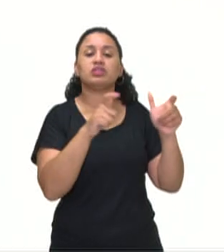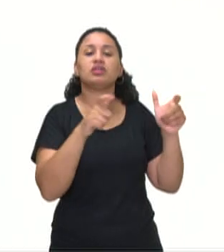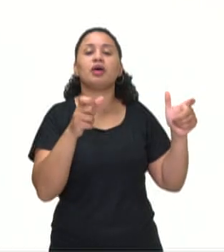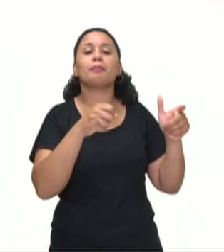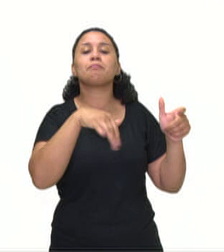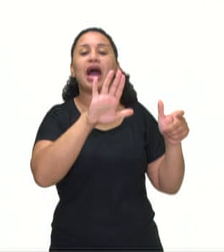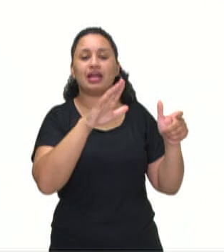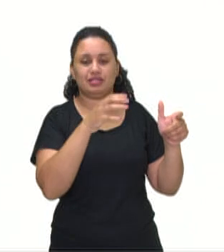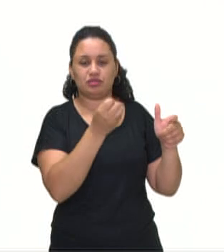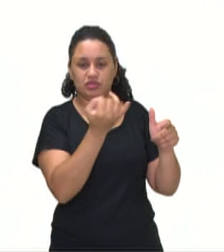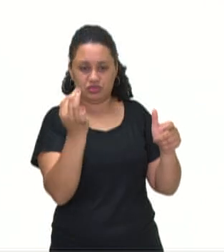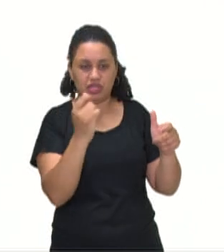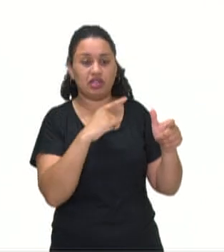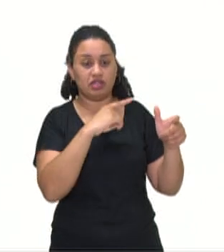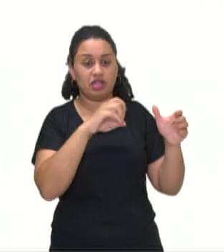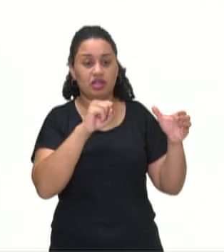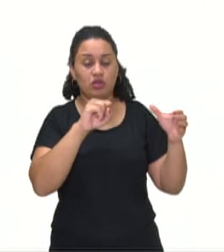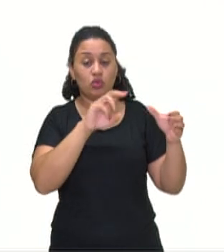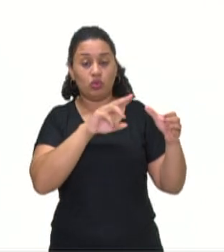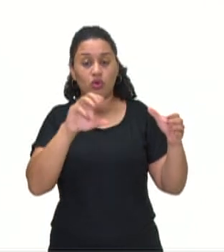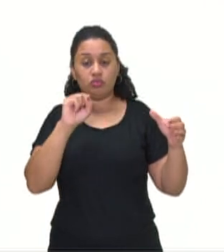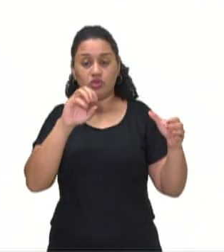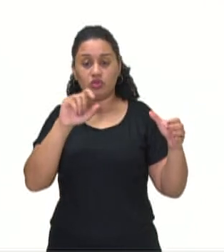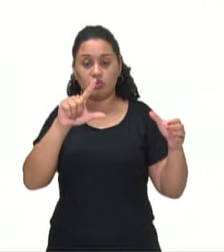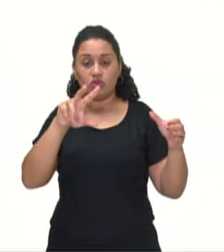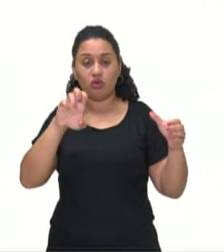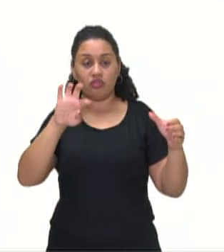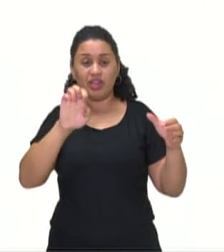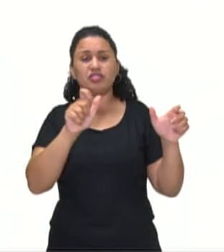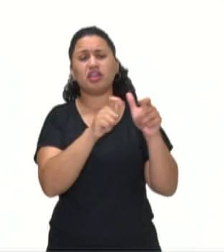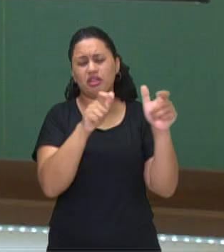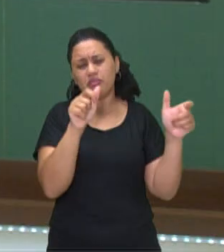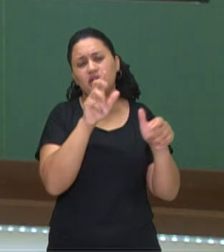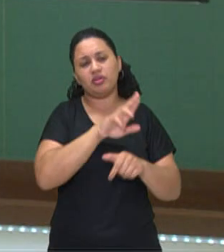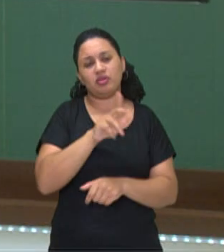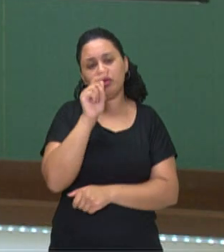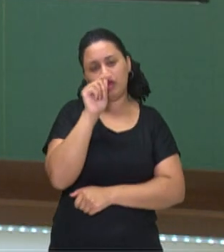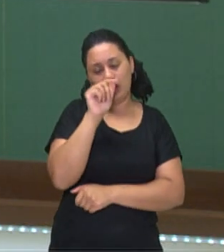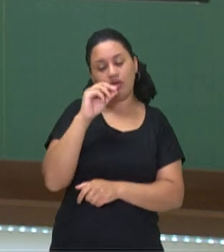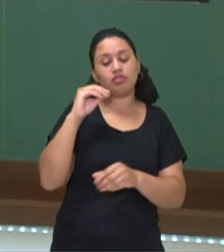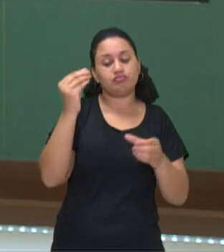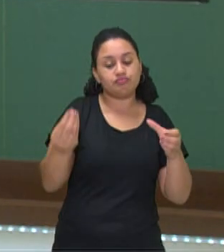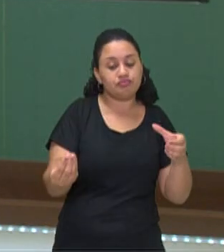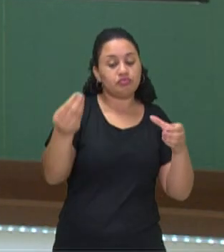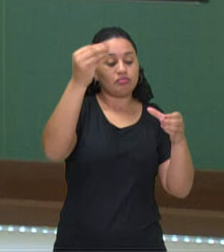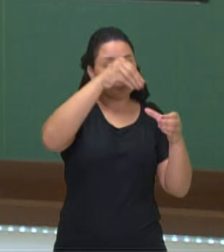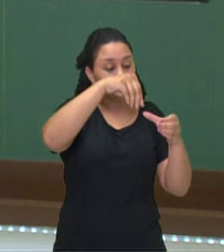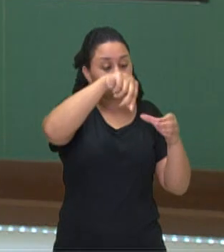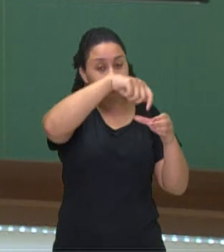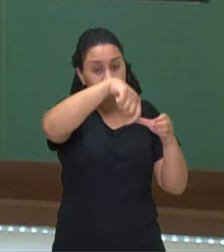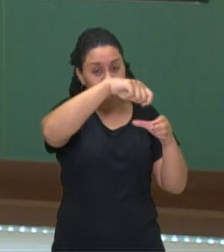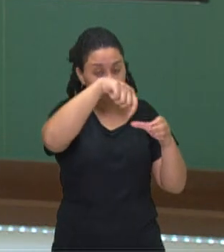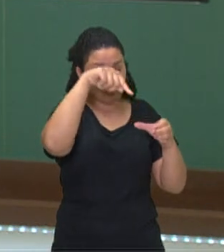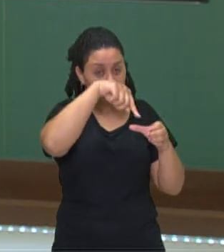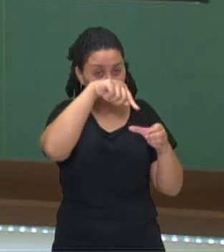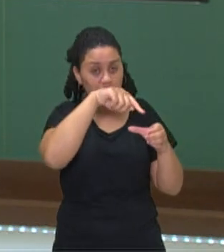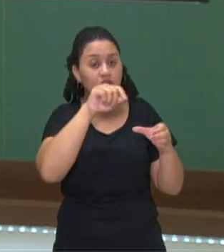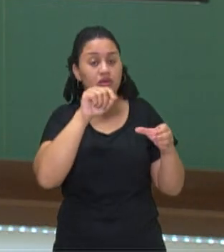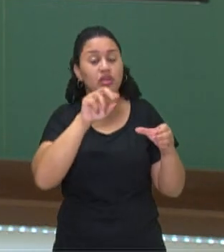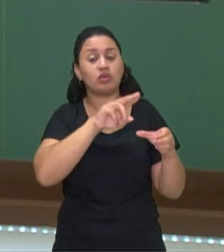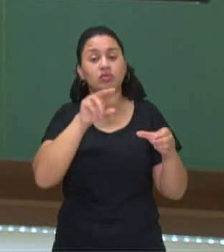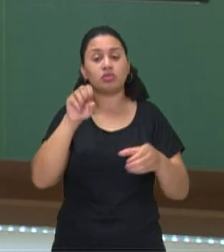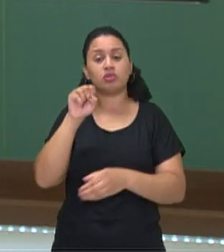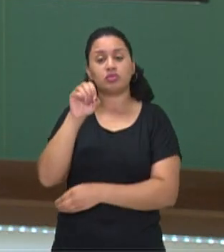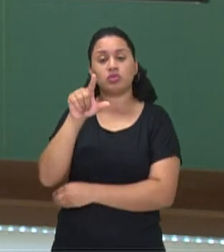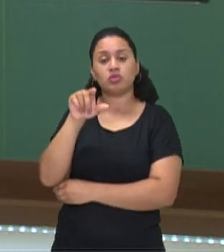é o solvente, que na maioria das vezes é a água. E aquilo que nós colocamos, misturamos no solvente, nós